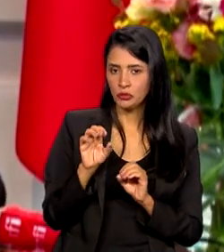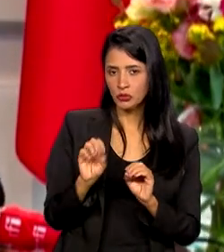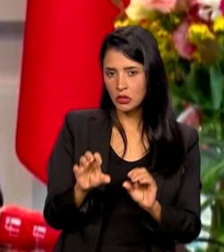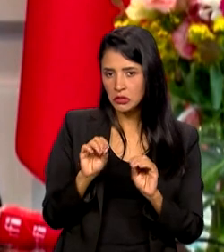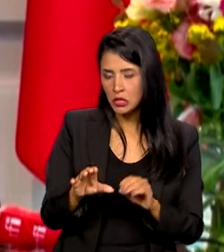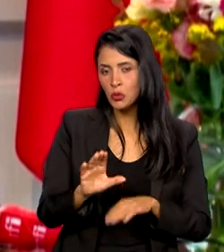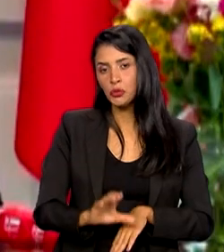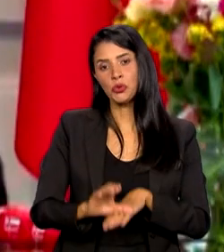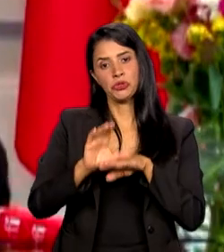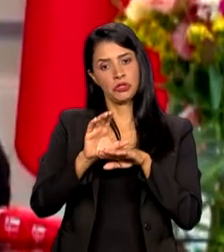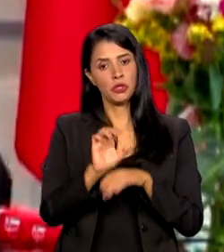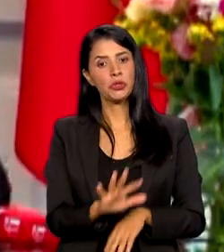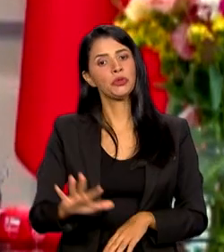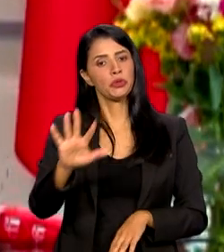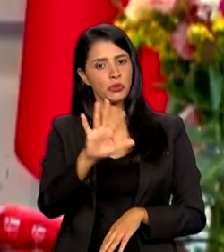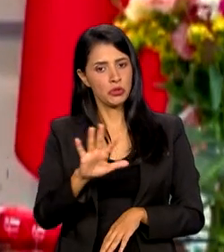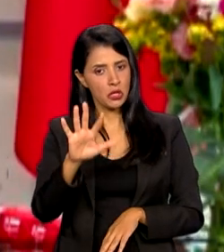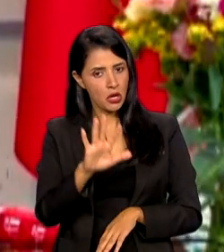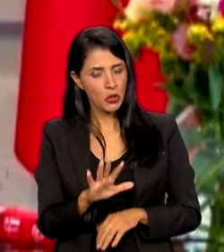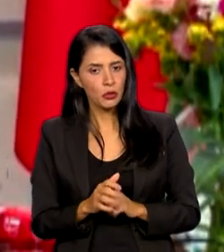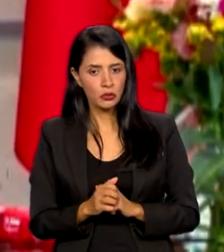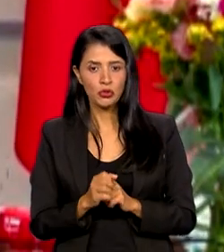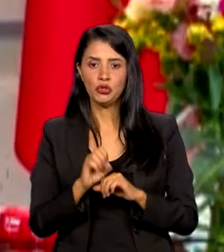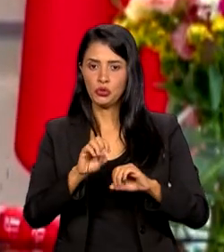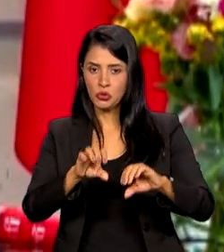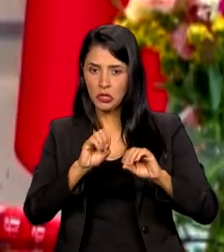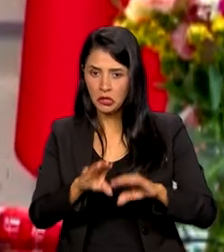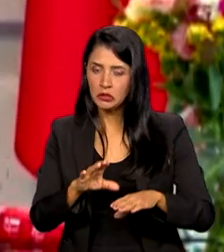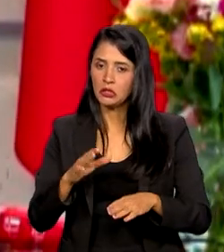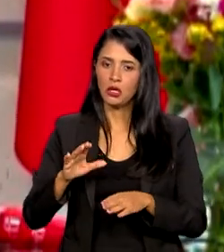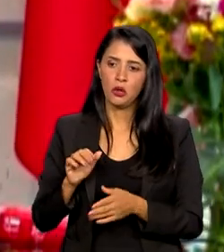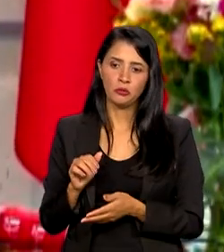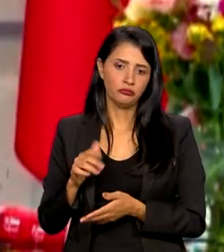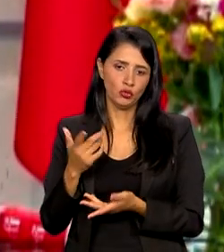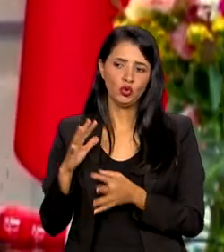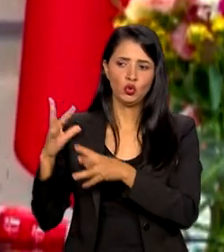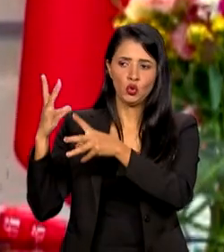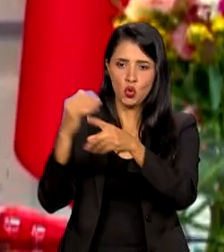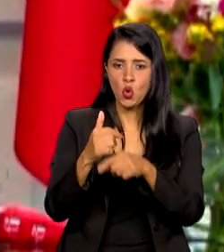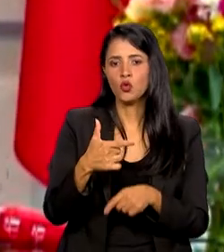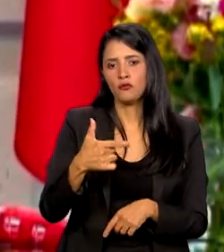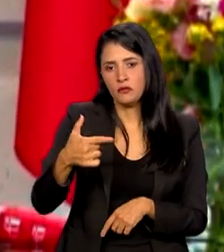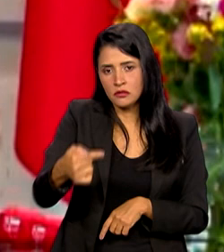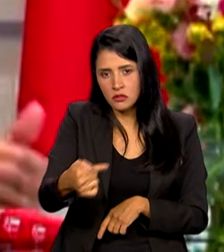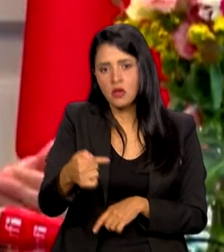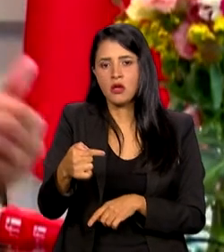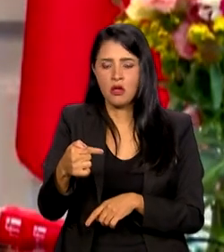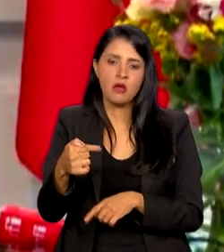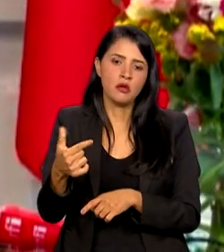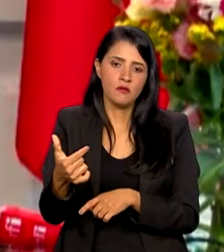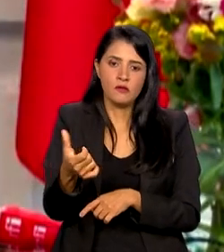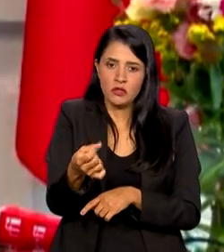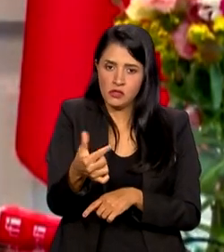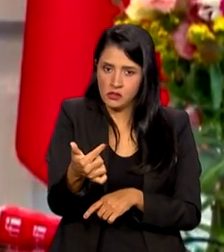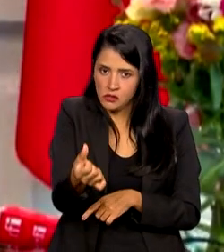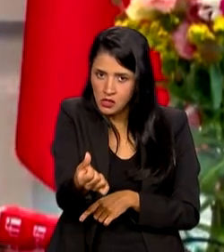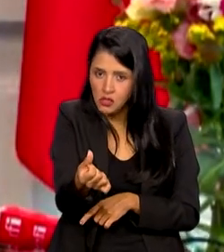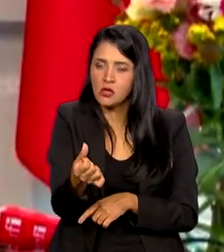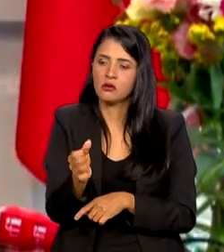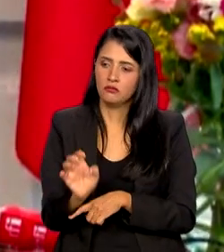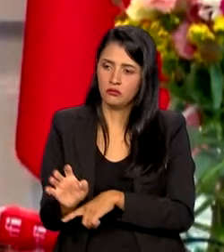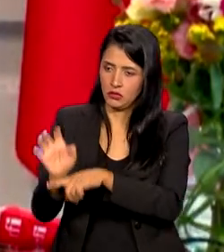os secretários estaduais da educação de todos os 27, 26 estados e do Distrito Federal